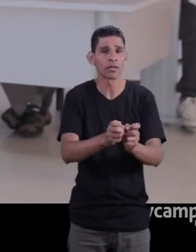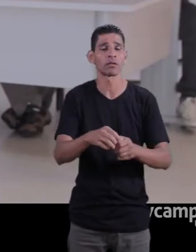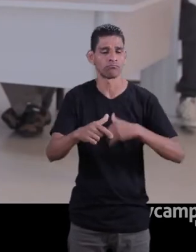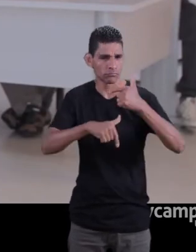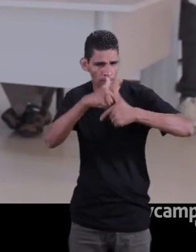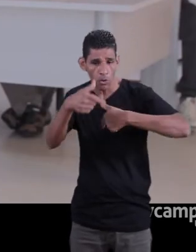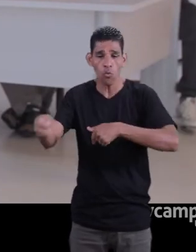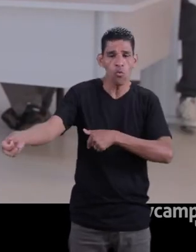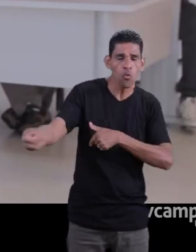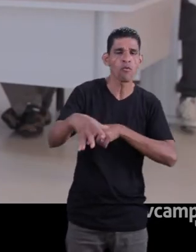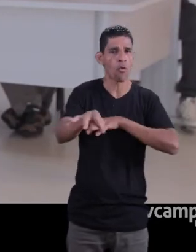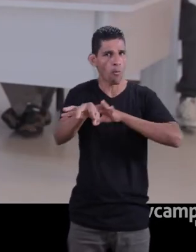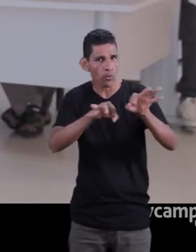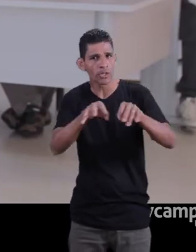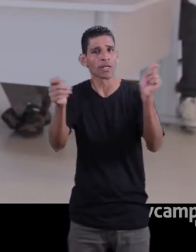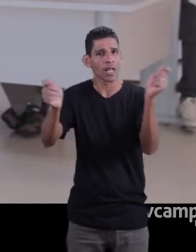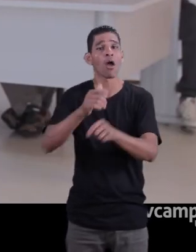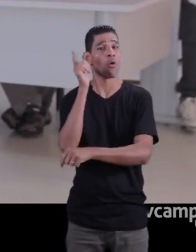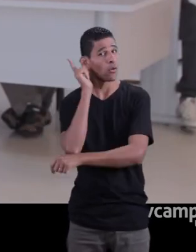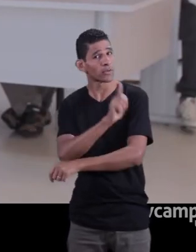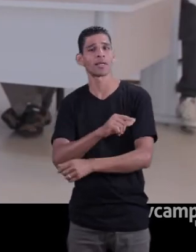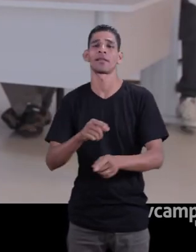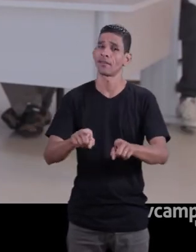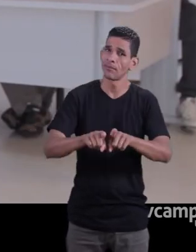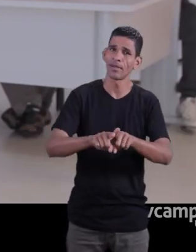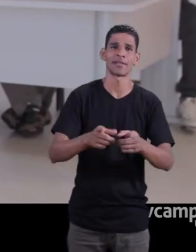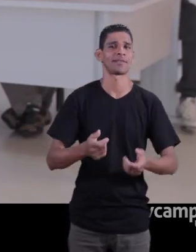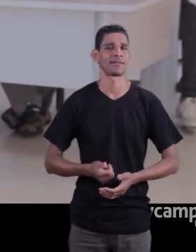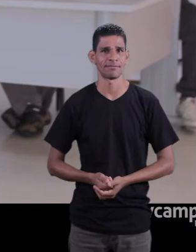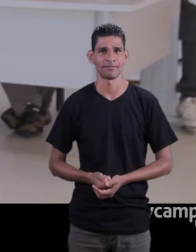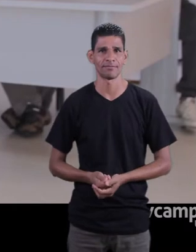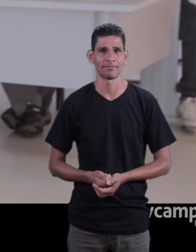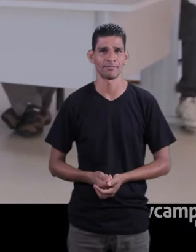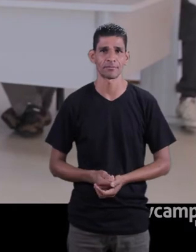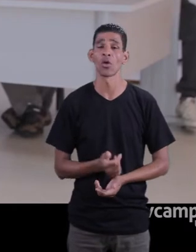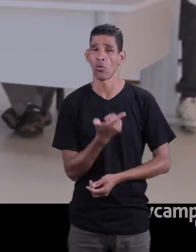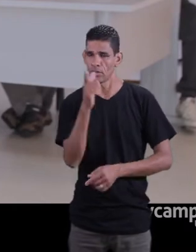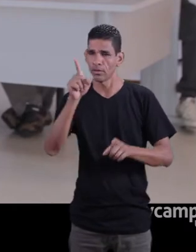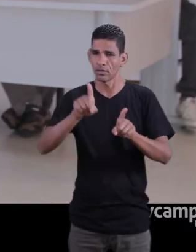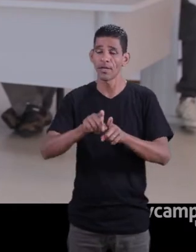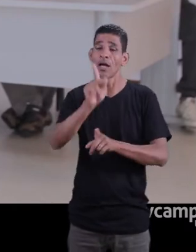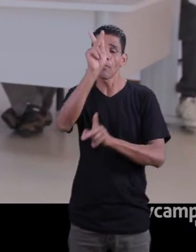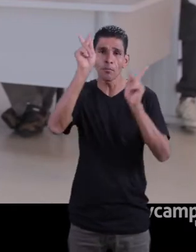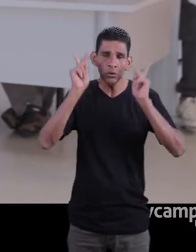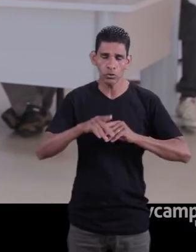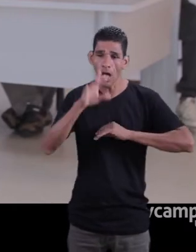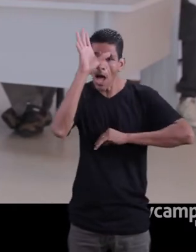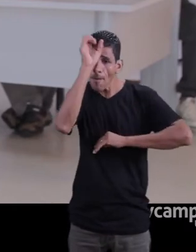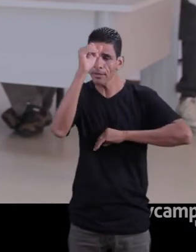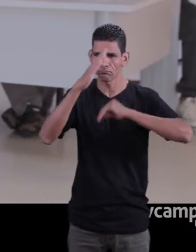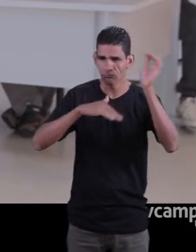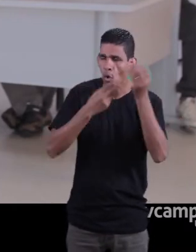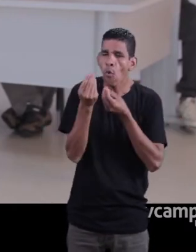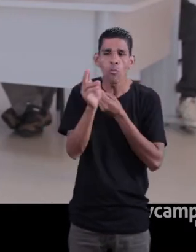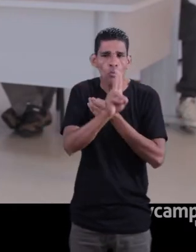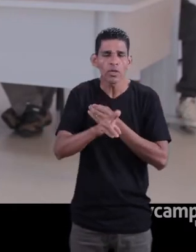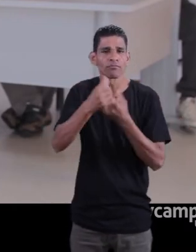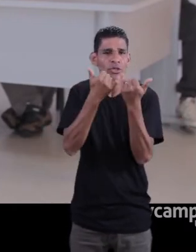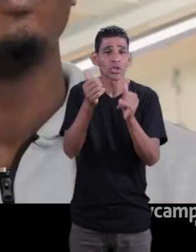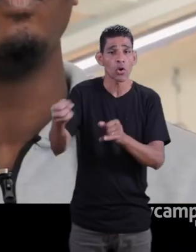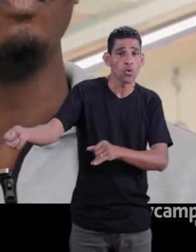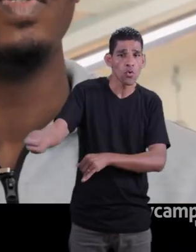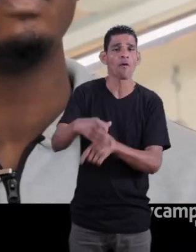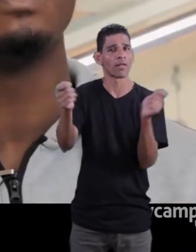trabalhando sobre os projetos do Ian Setem e educar essas pessoas como eles podem usar